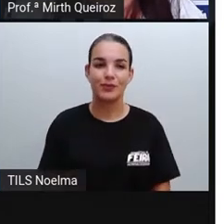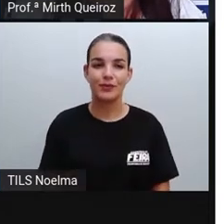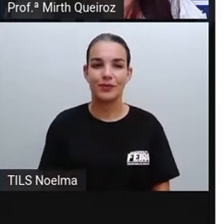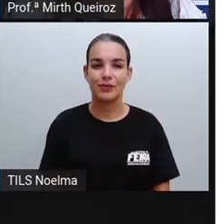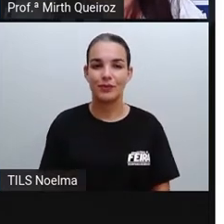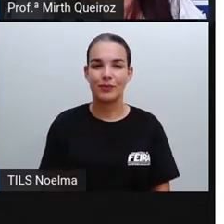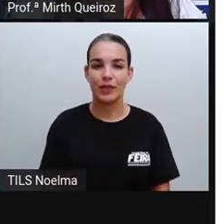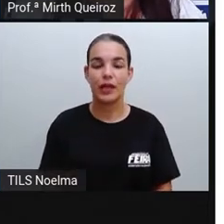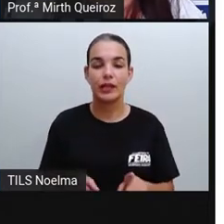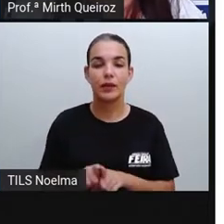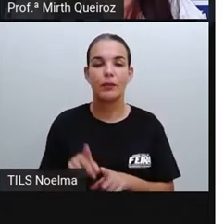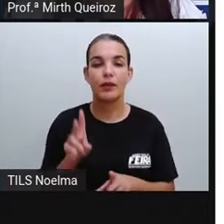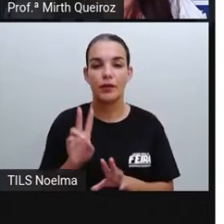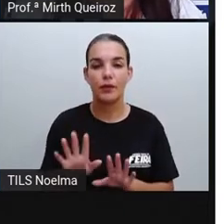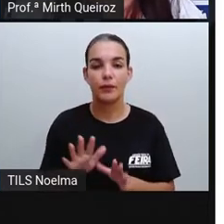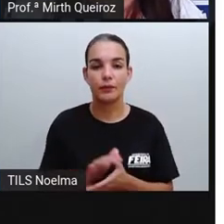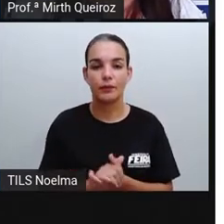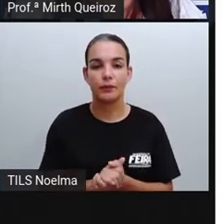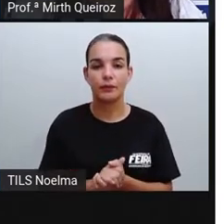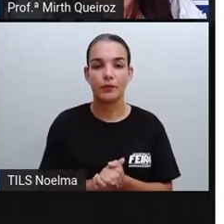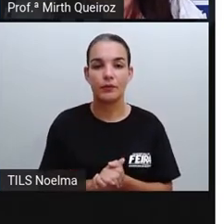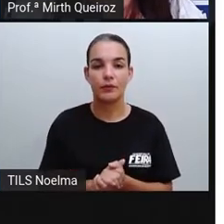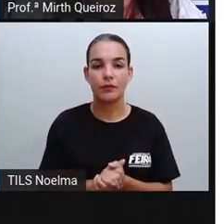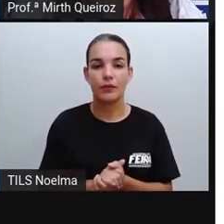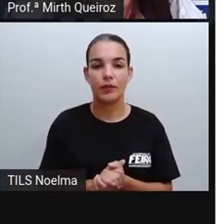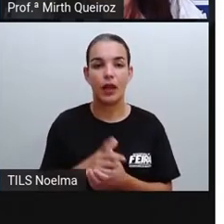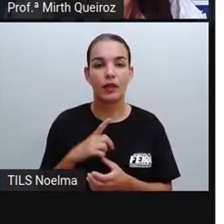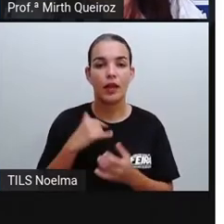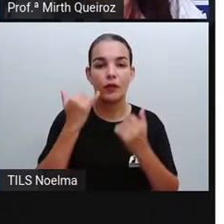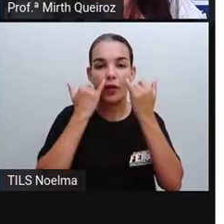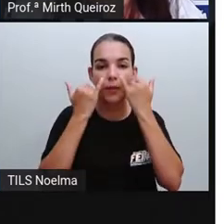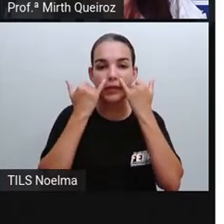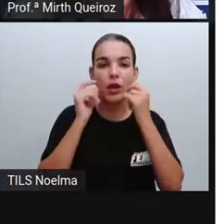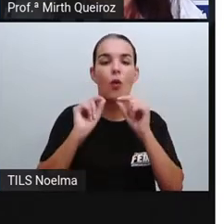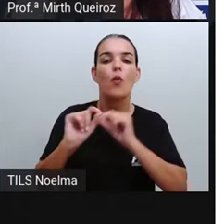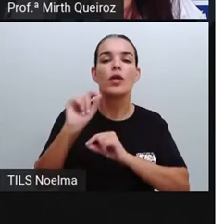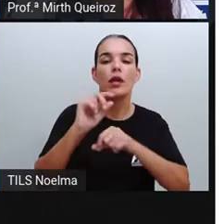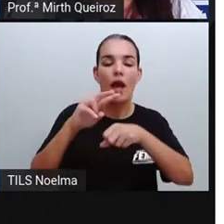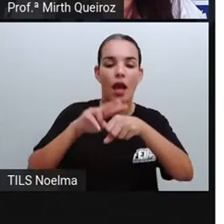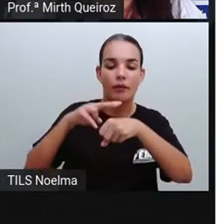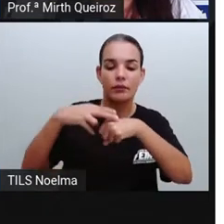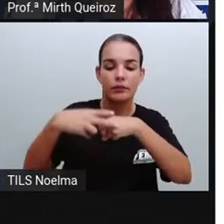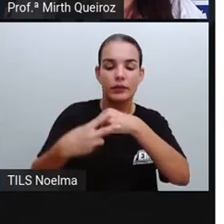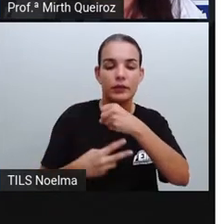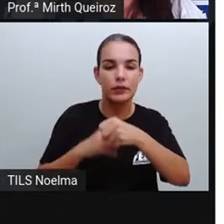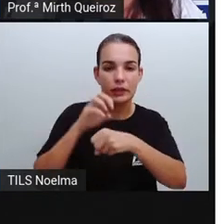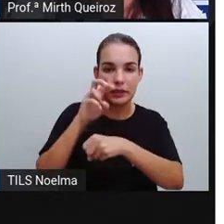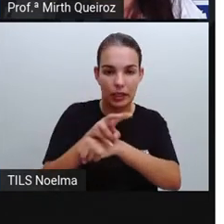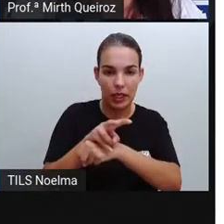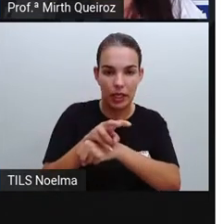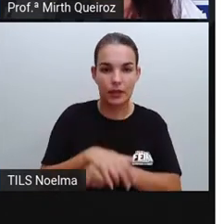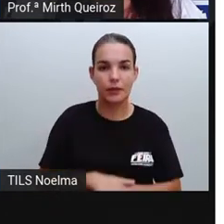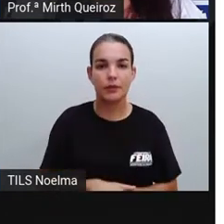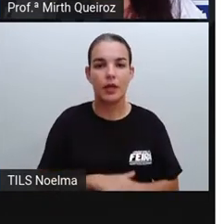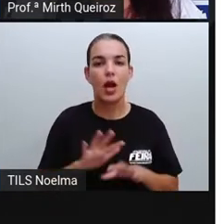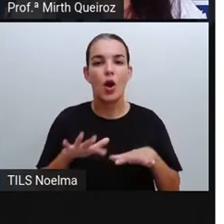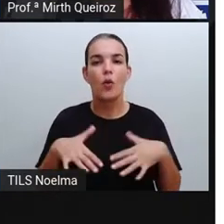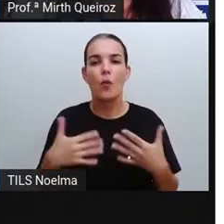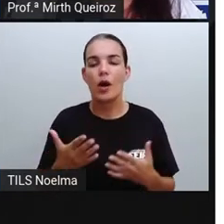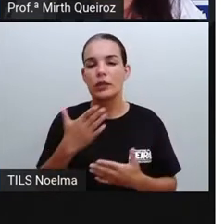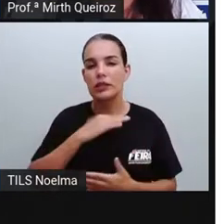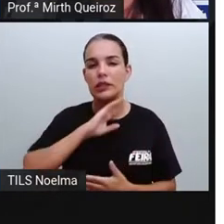Aí observe aqui. Nós temos informações sobre o que é a dengue, quais os principais